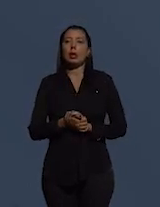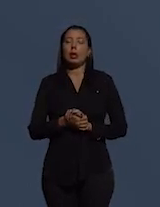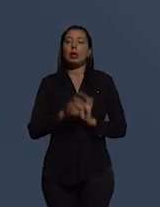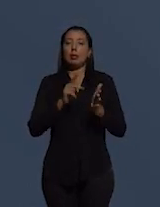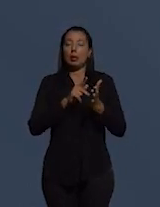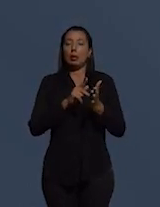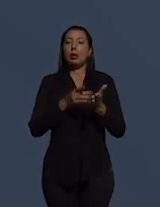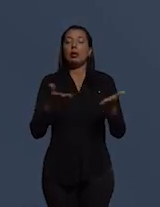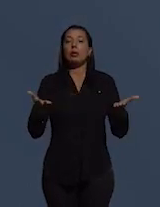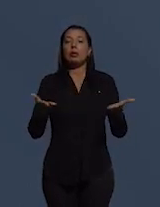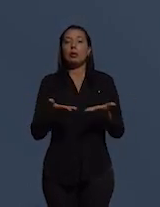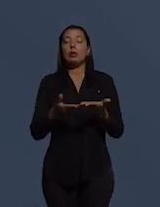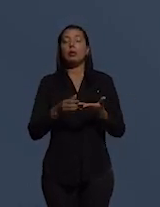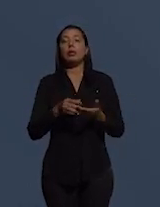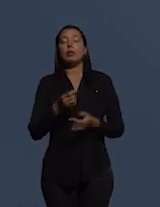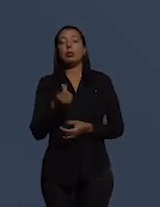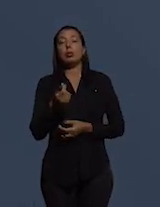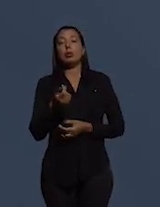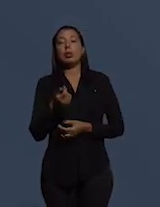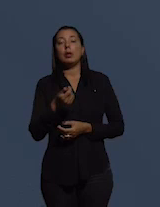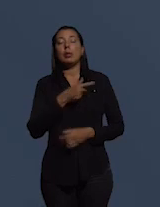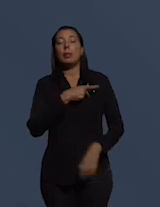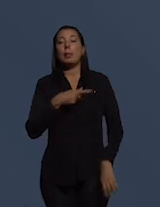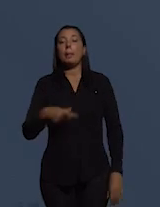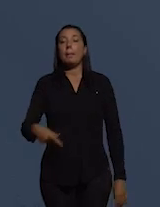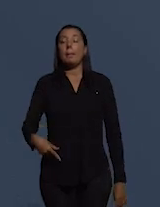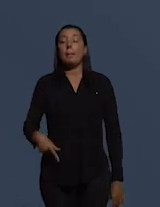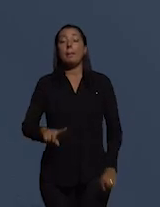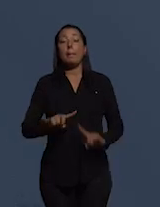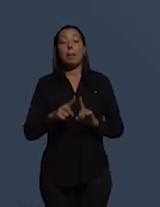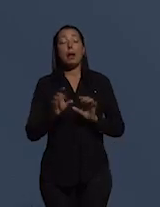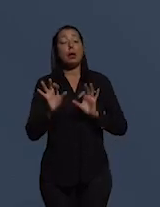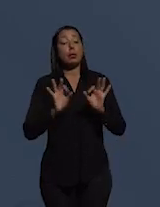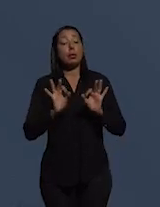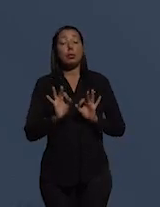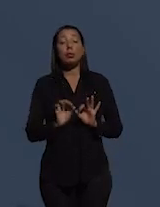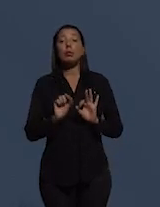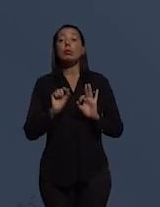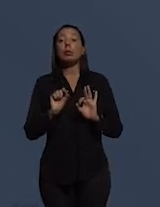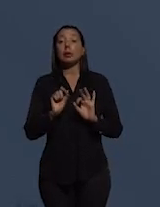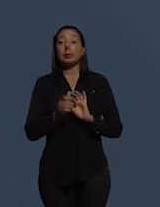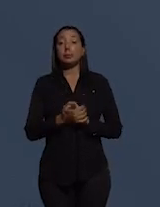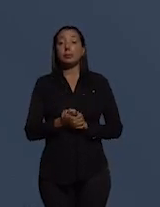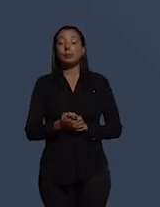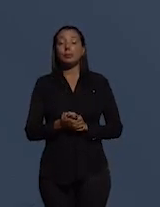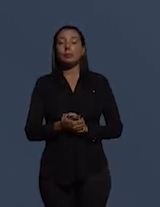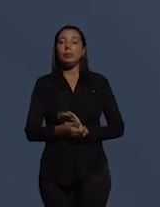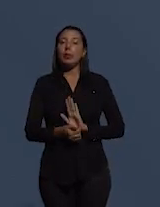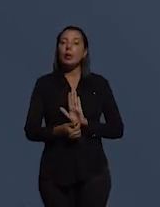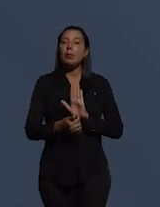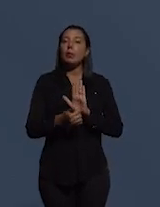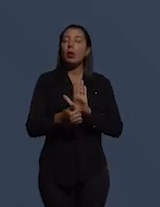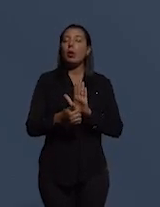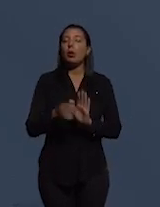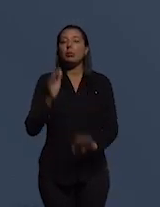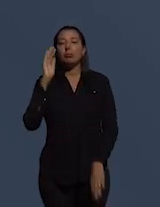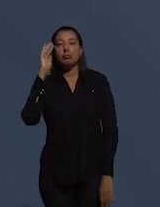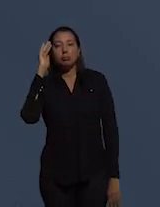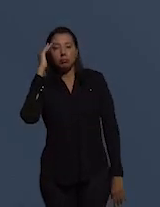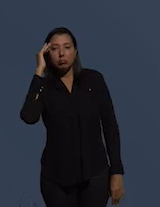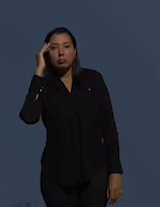destinação do dinheiro público, mas também o evento ele é uma demonstração de entendimento